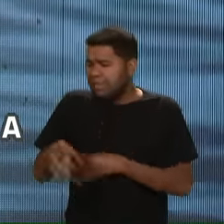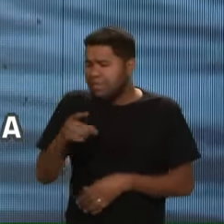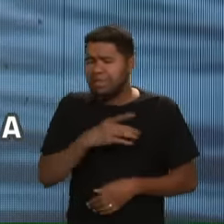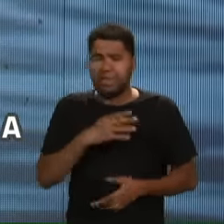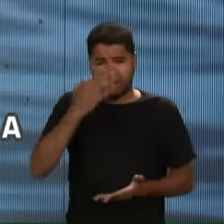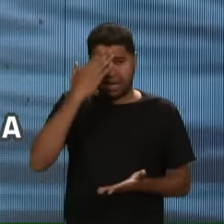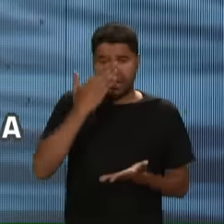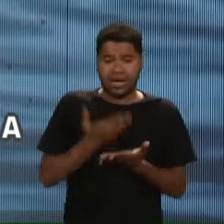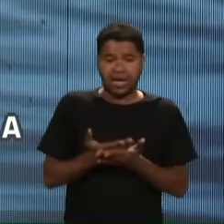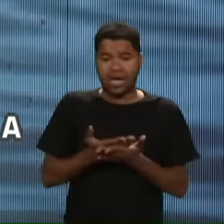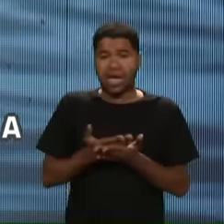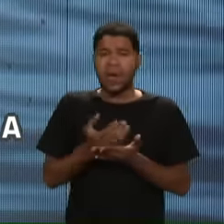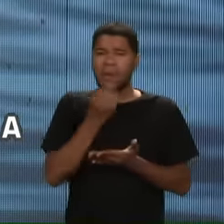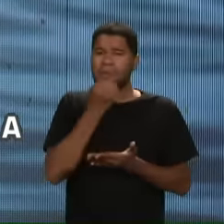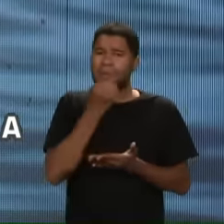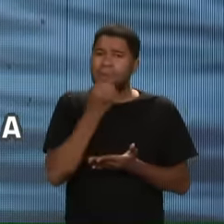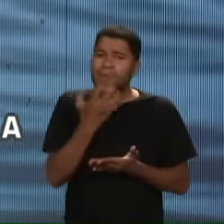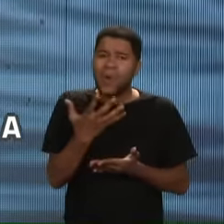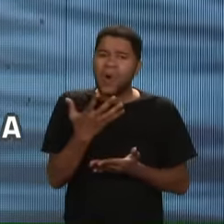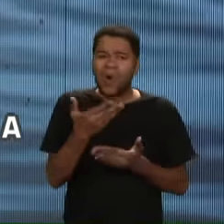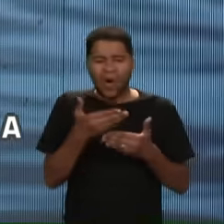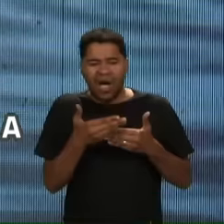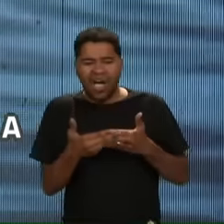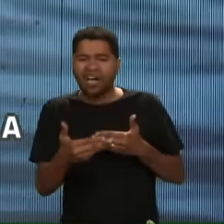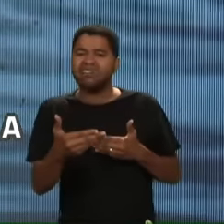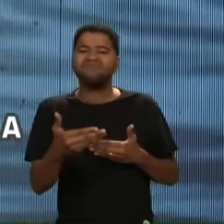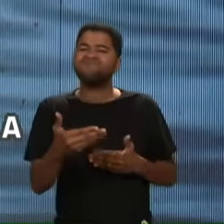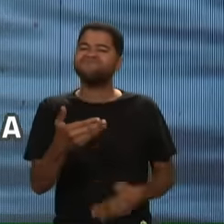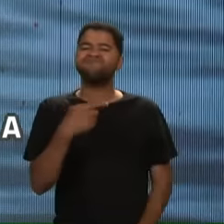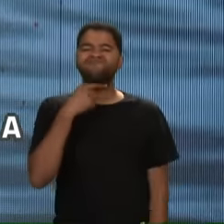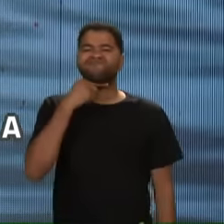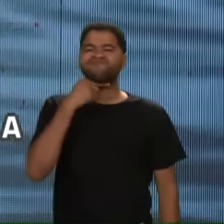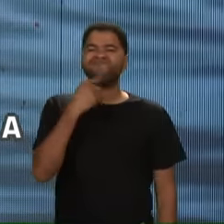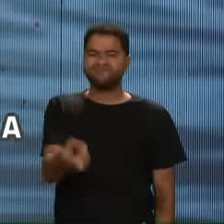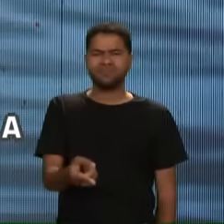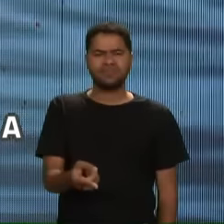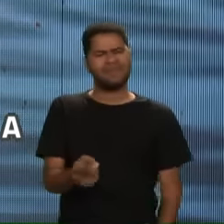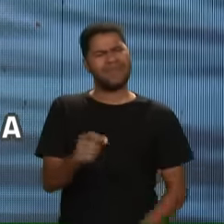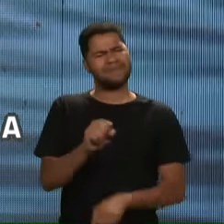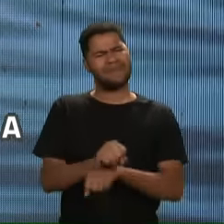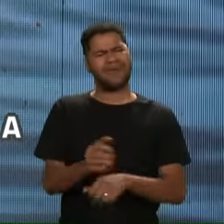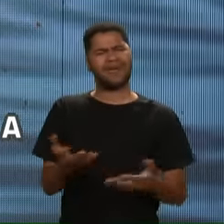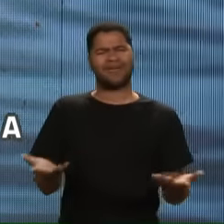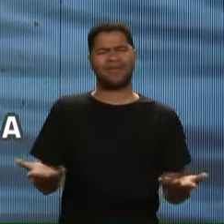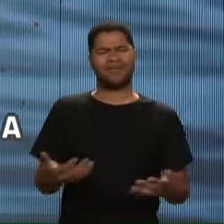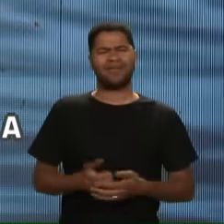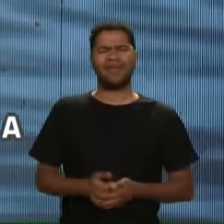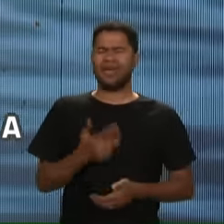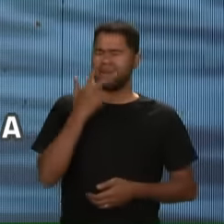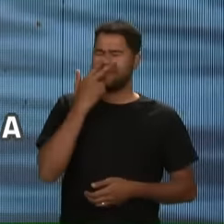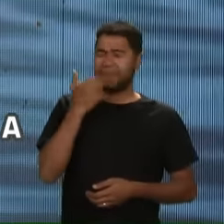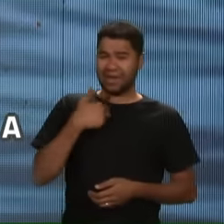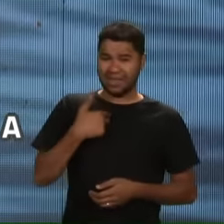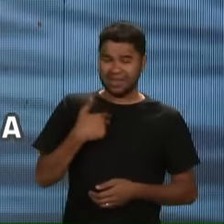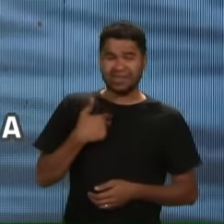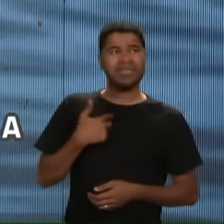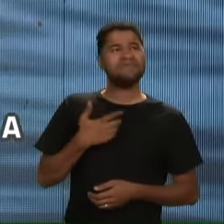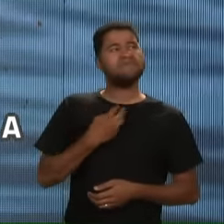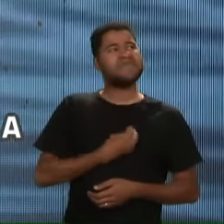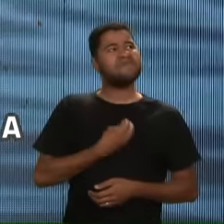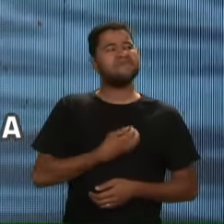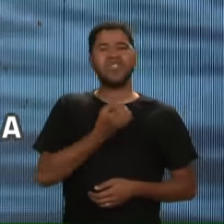acreditar Que as coisas boas Nunca vão acontecer Na sua vida Nunca vão acontecer Na sua